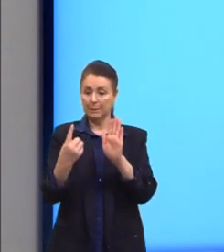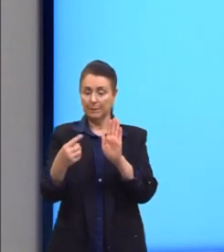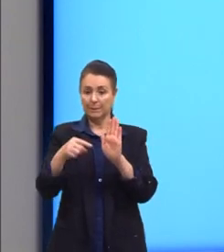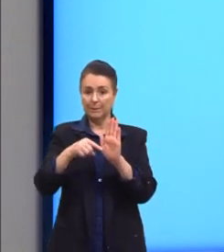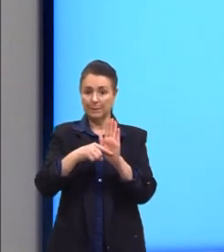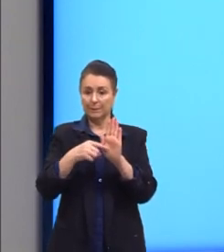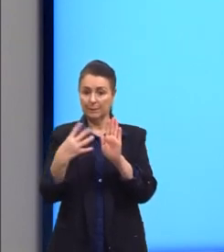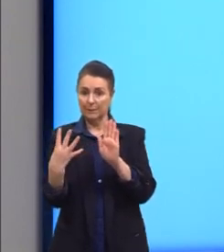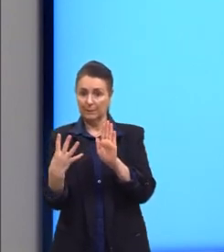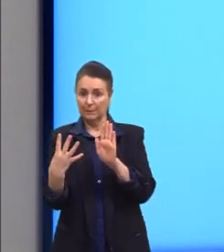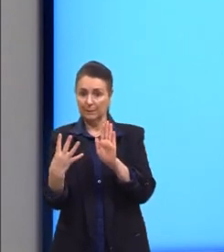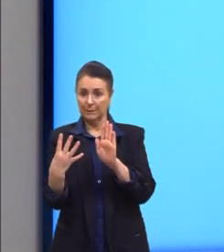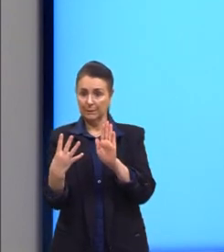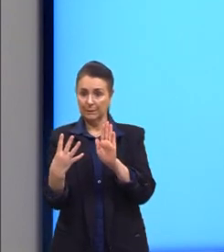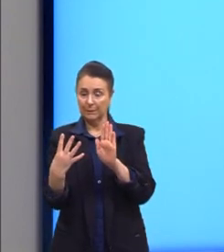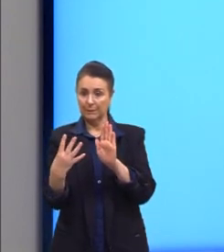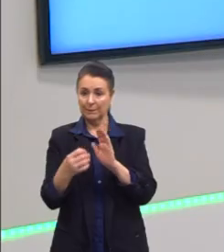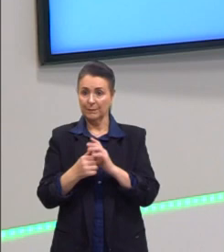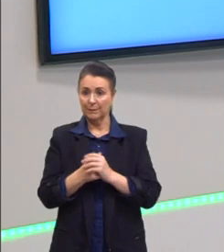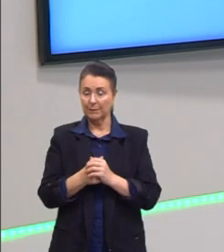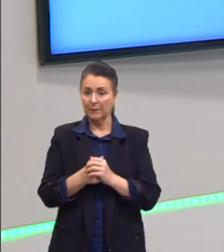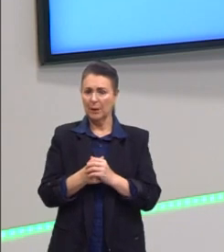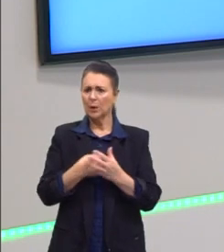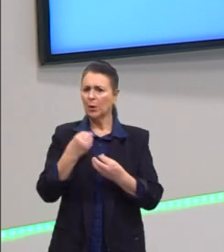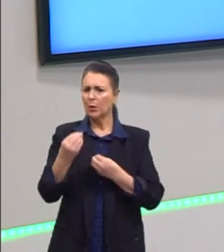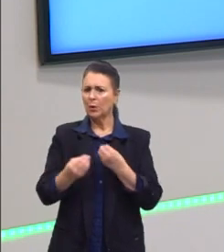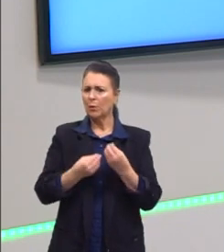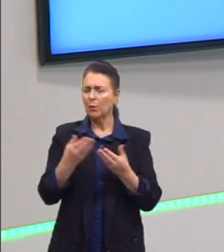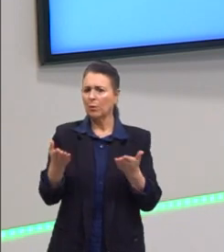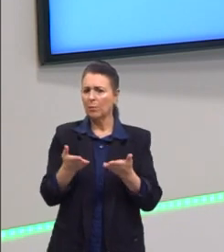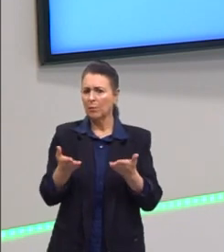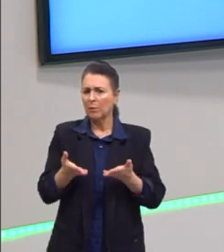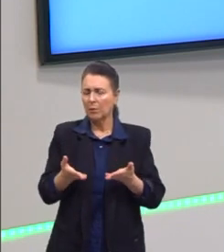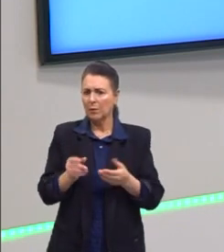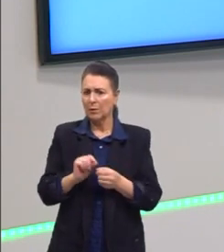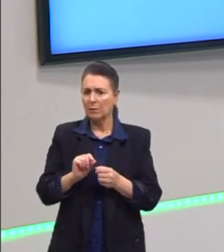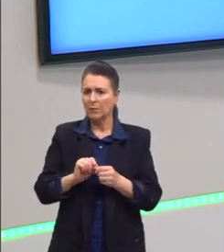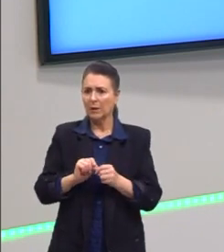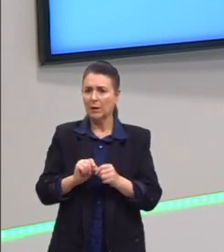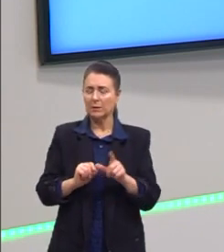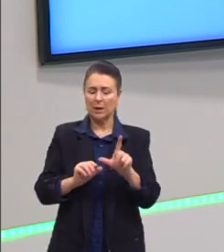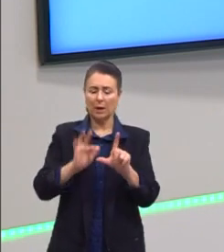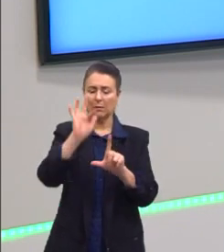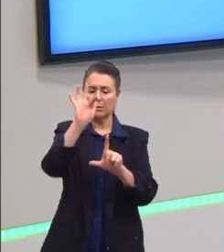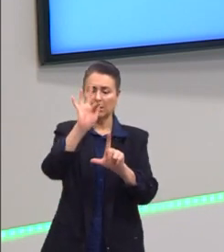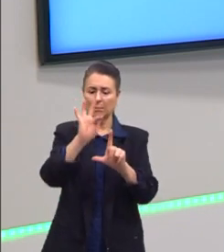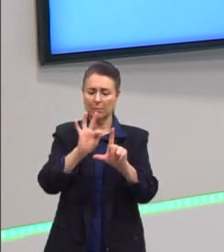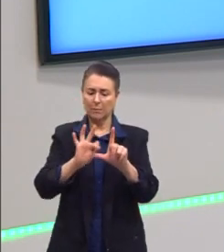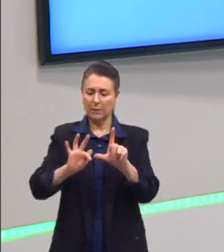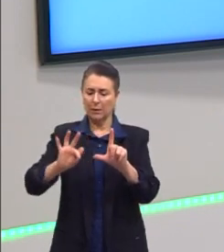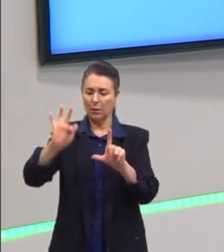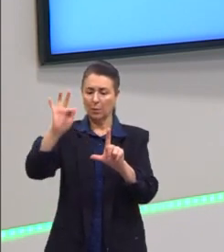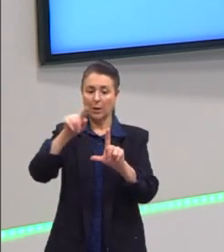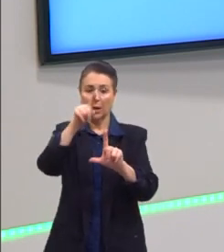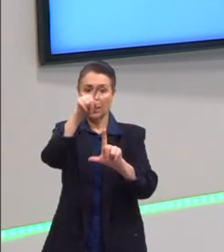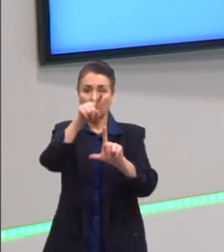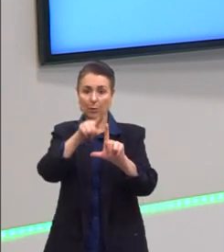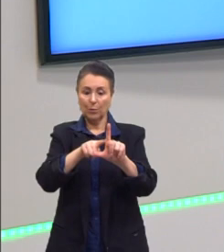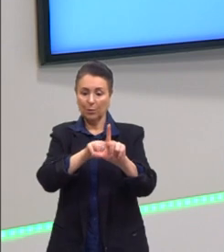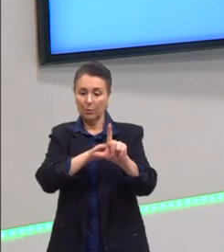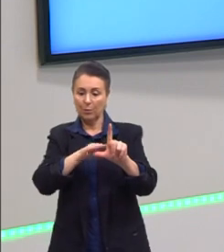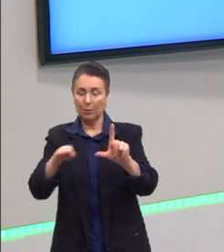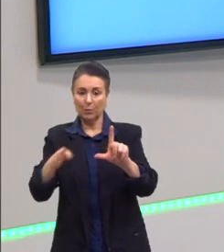4, tá? Como é que ficaria, então, essa nossa parábola no plano cartesiano com todas essas